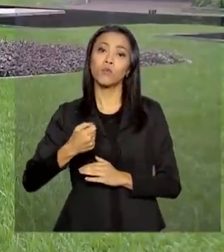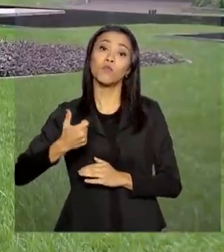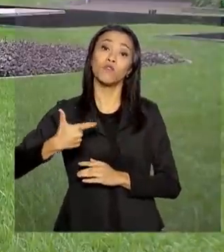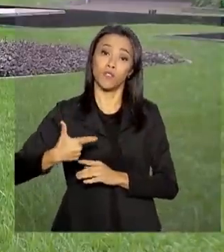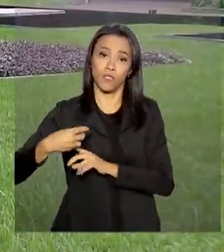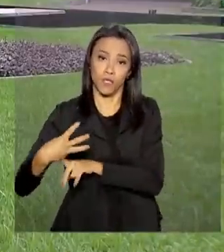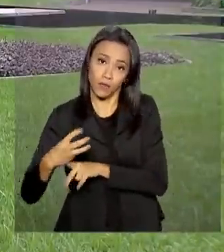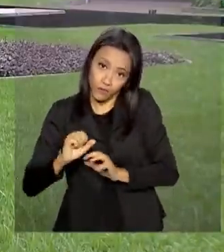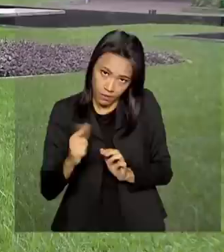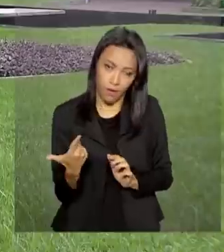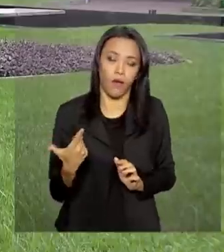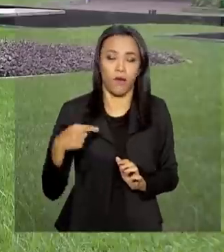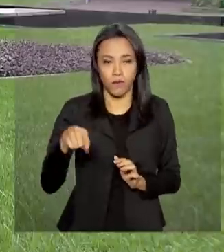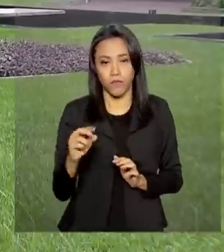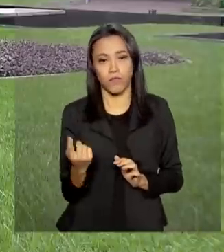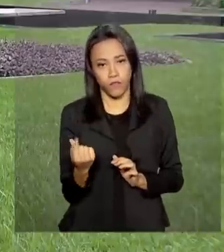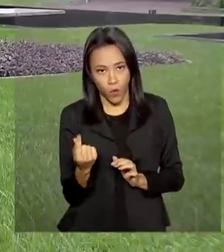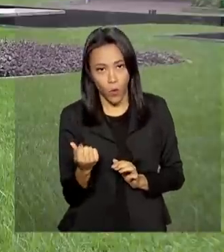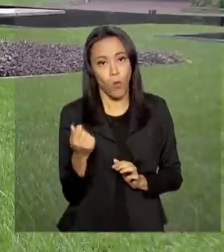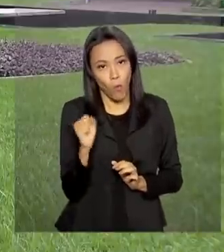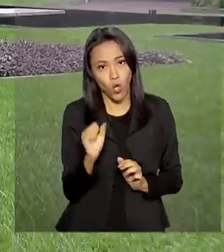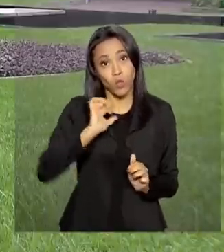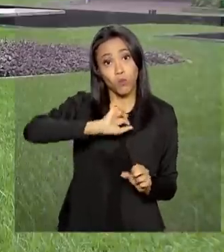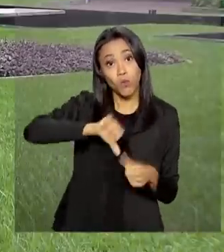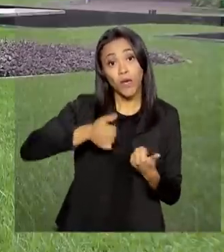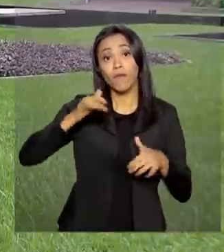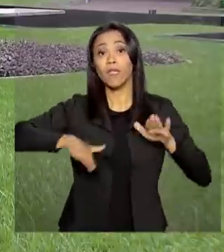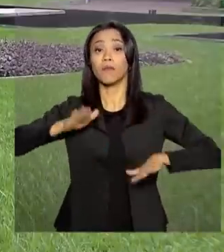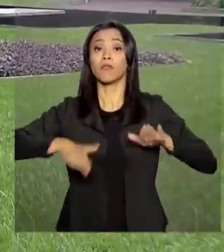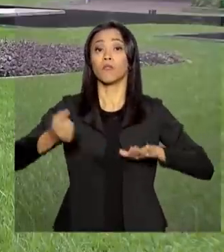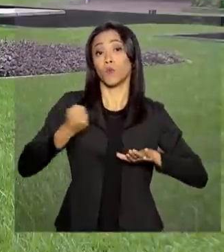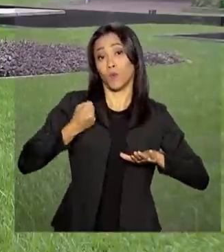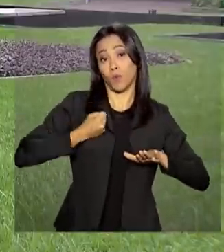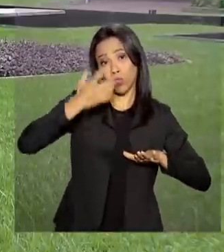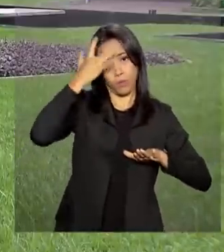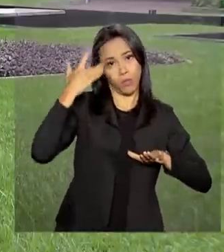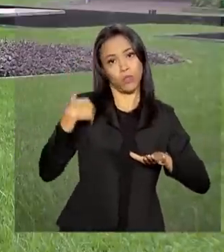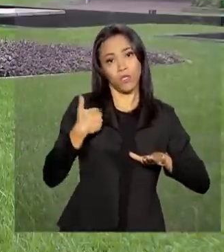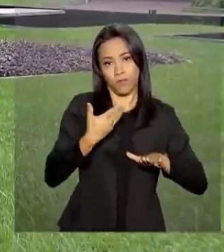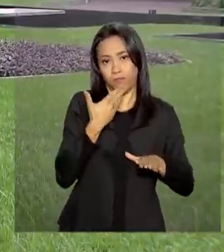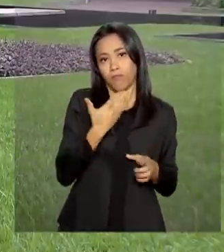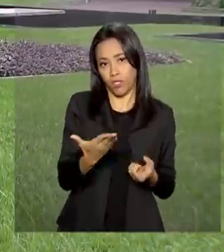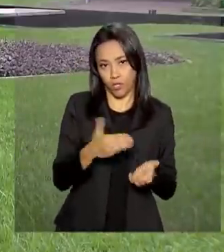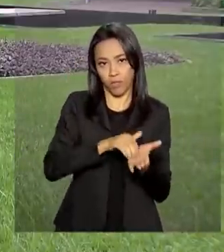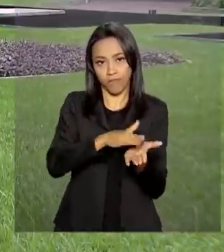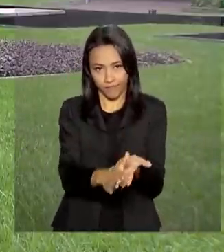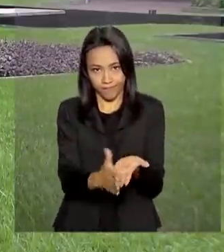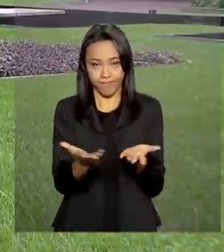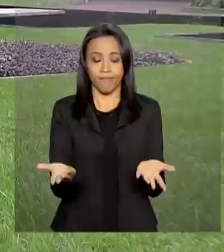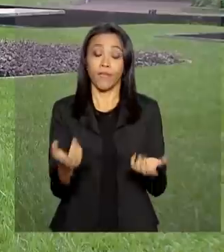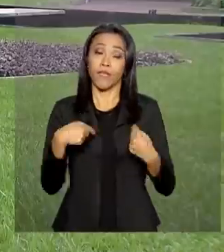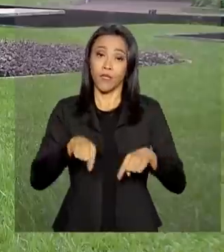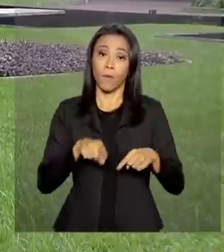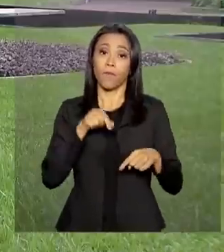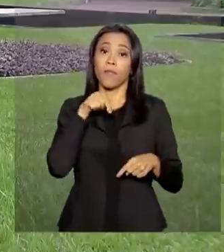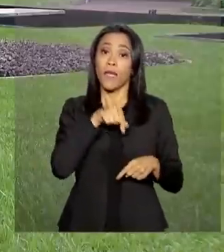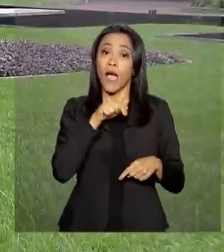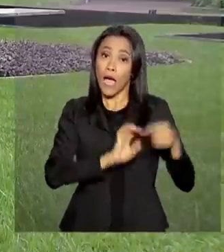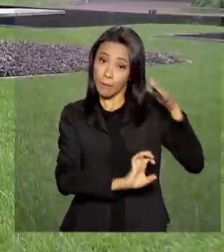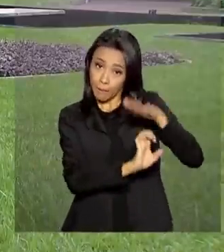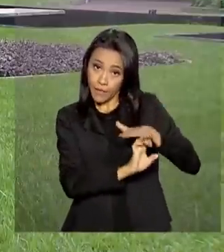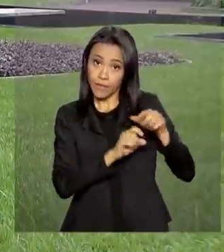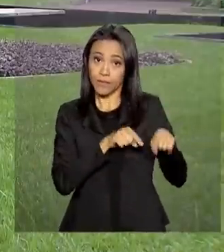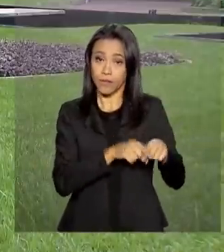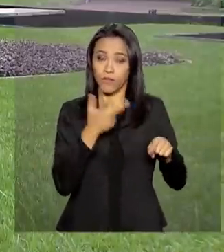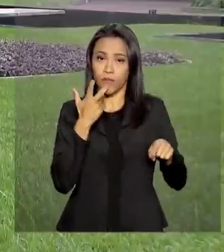Esses valores, claro, podem mudar de acordo com o número de funcionários que aderirem. E para planejar esse PDV, a Petrobras considerou o